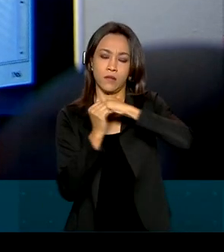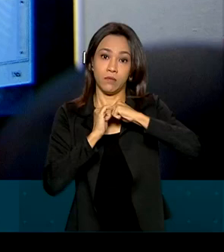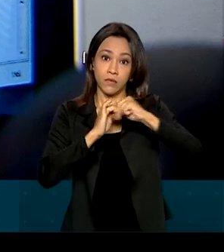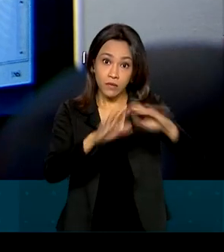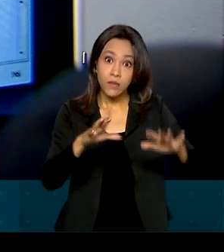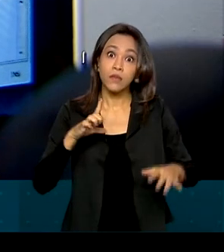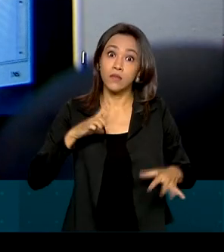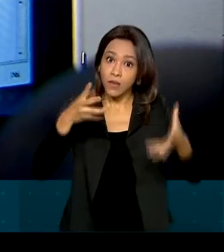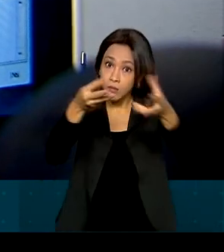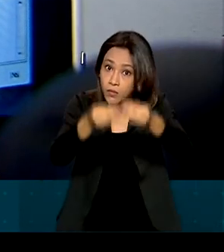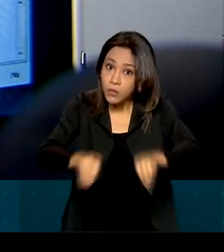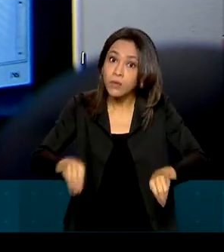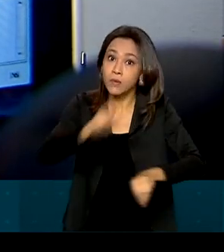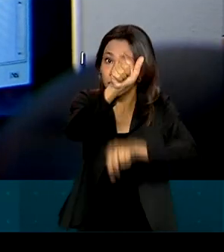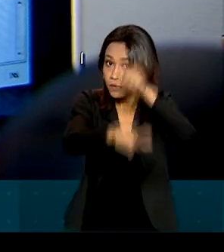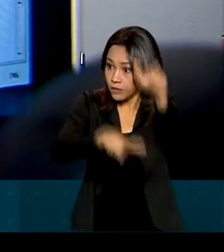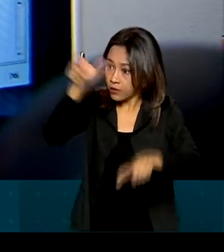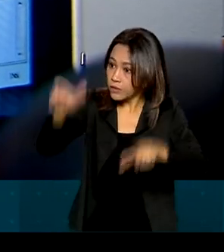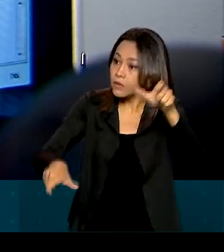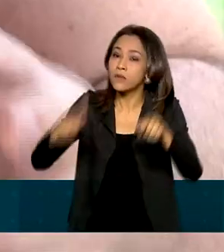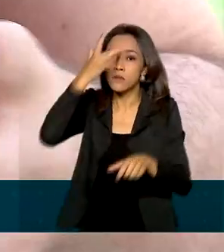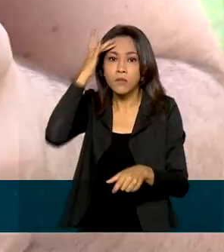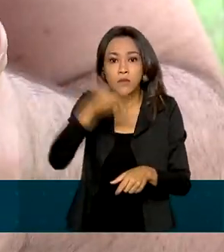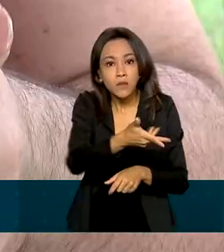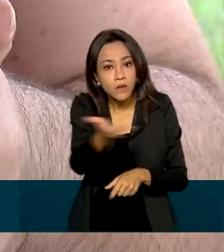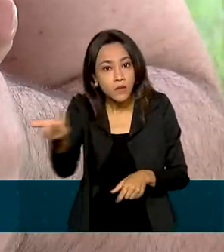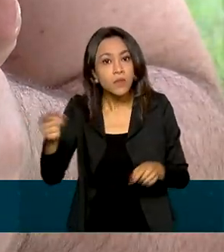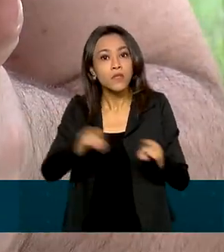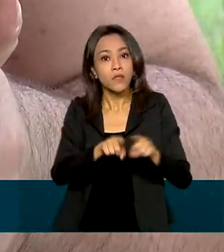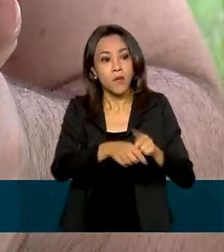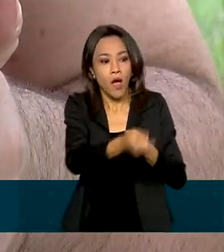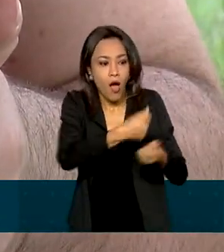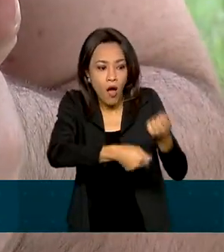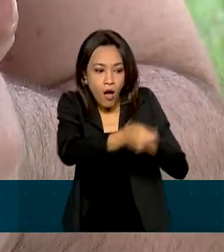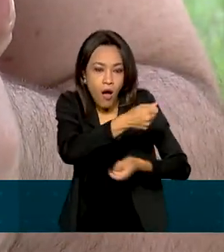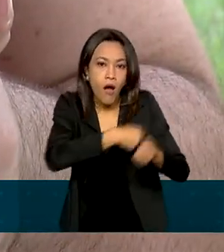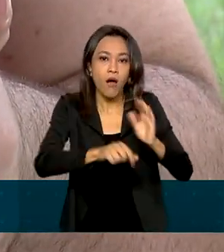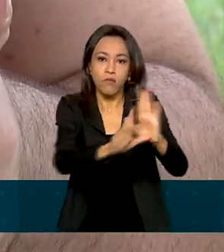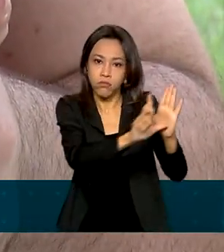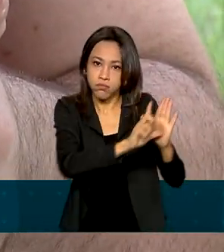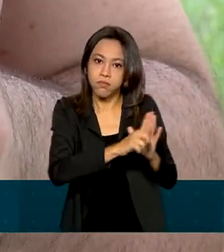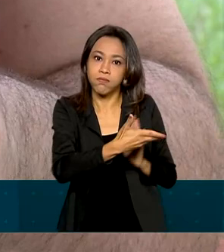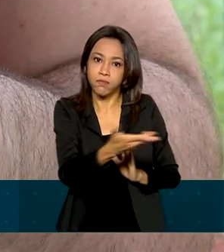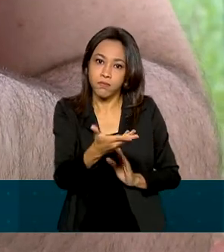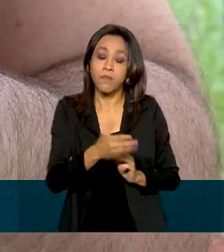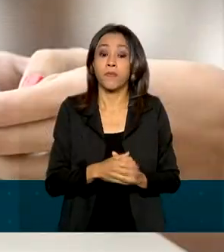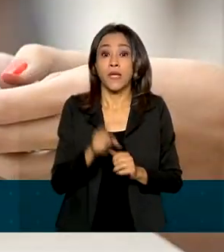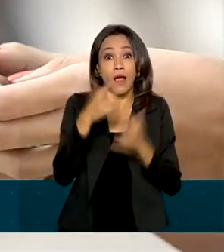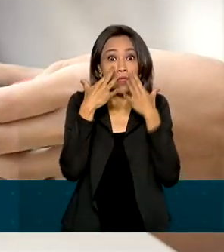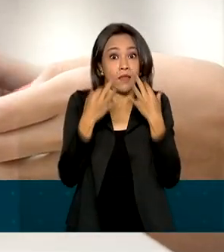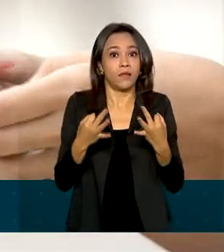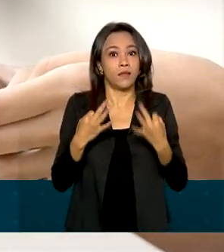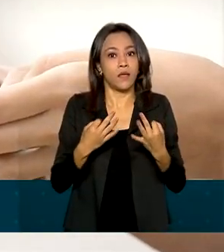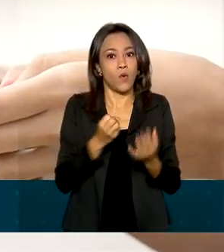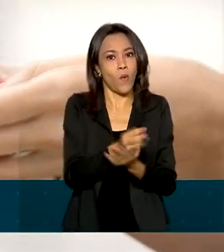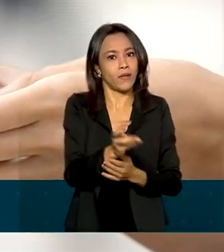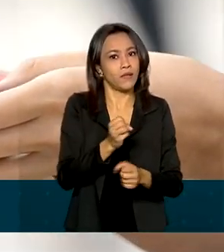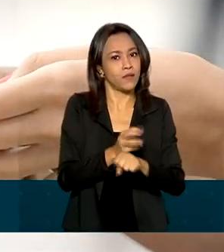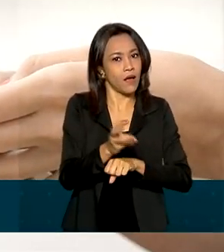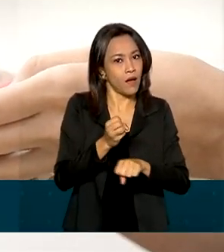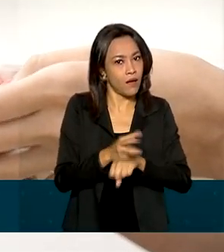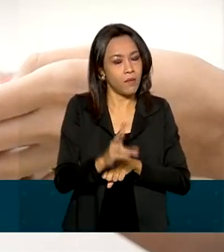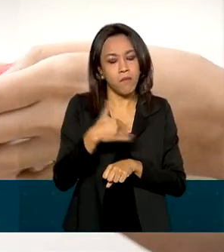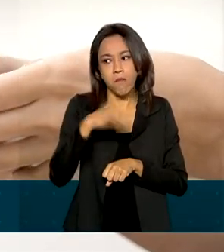causado prejuízo aos consumidores e ao mercado. É preciso atenção. O aplicativo de mensagens WhatsApp é uma das